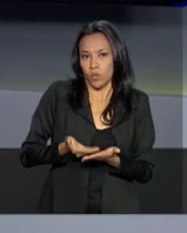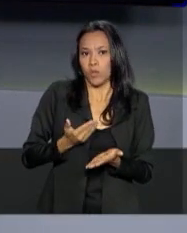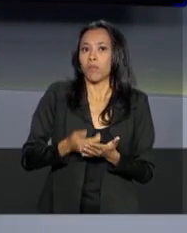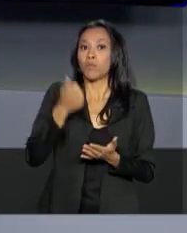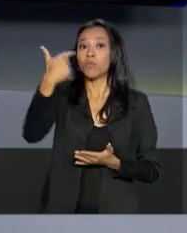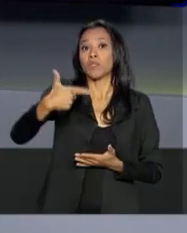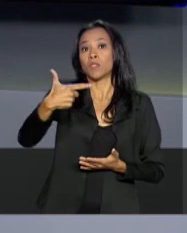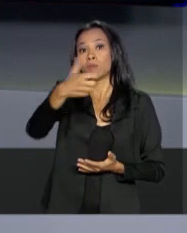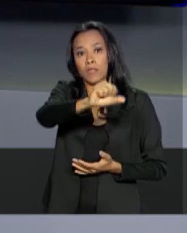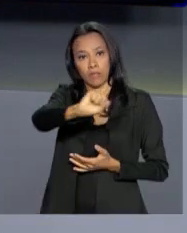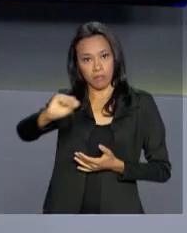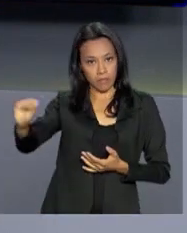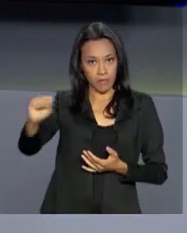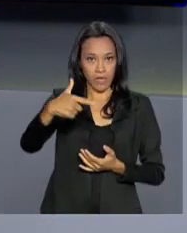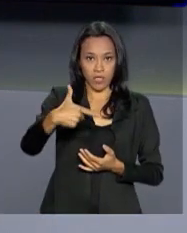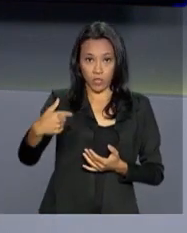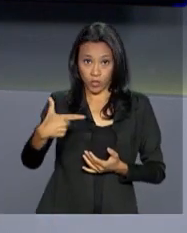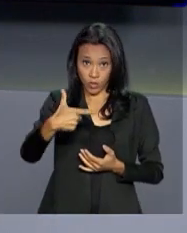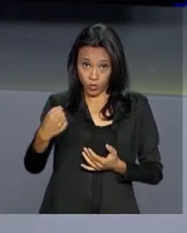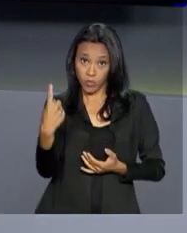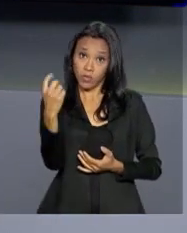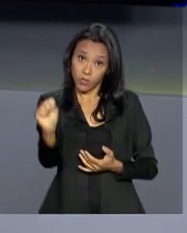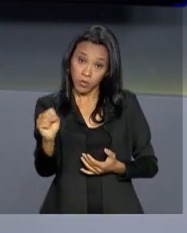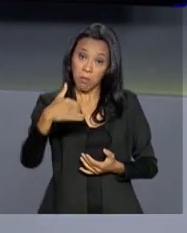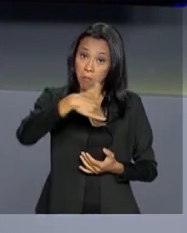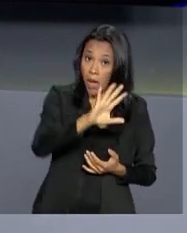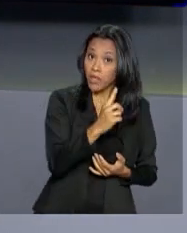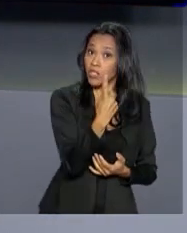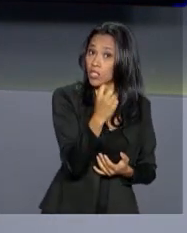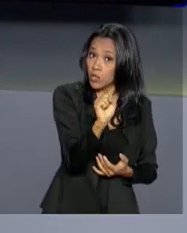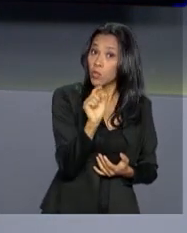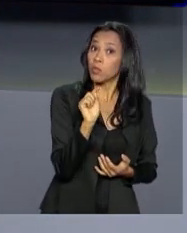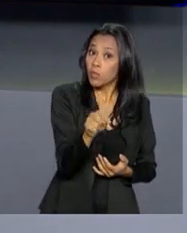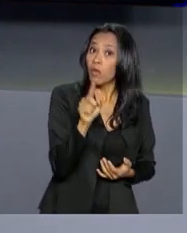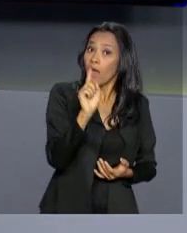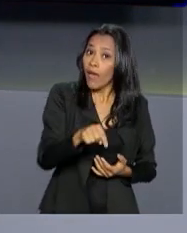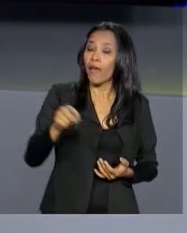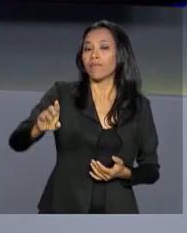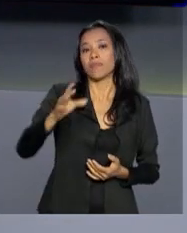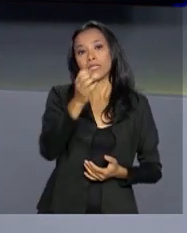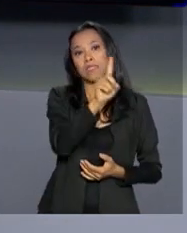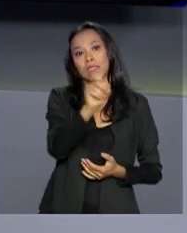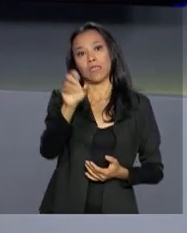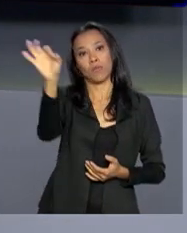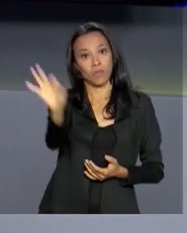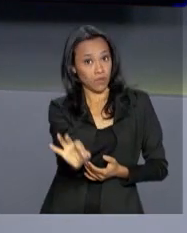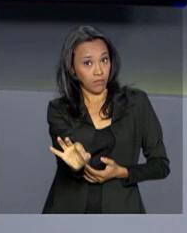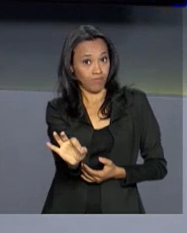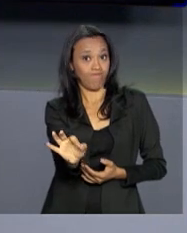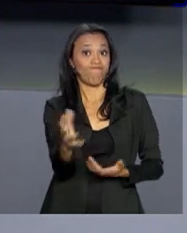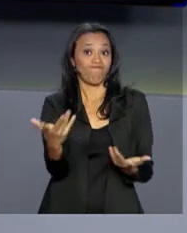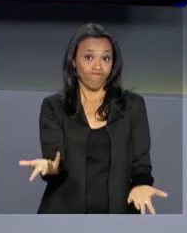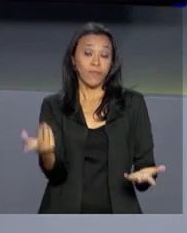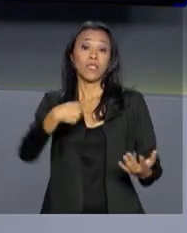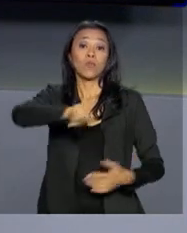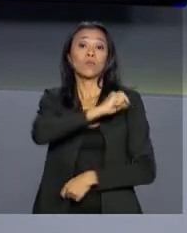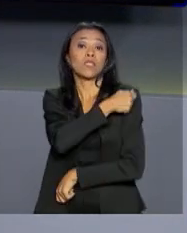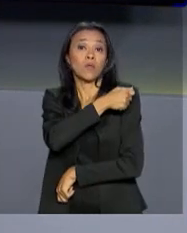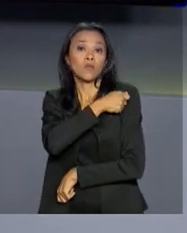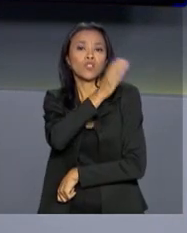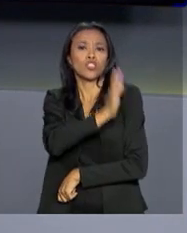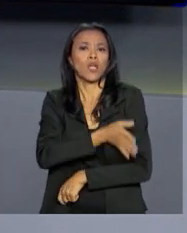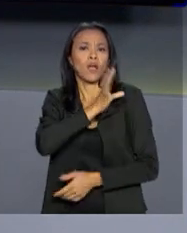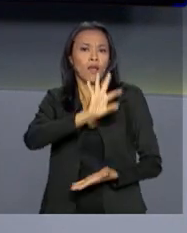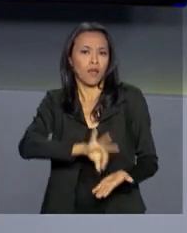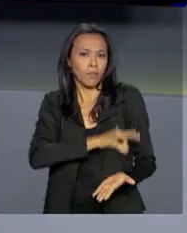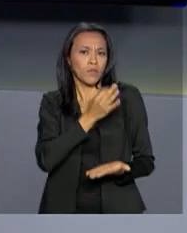segundo semestre de 2018, sendo que mais de 18 mil delas são integrais. Os alunos que estão matriculados nas instituições